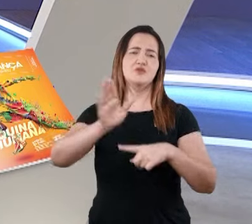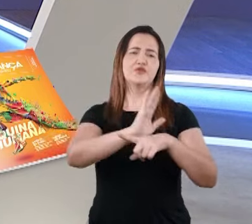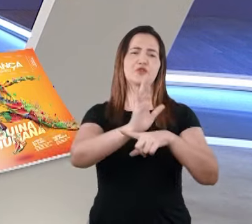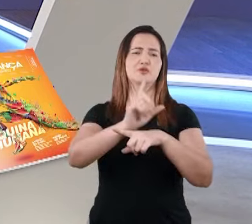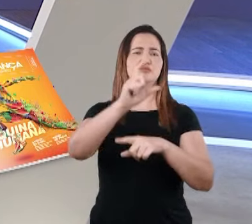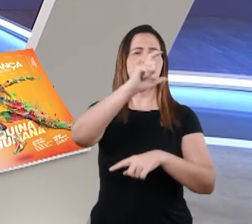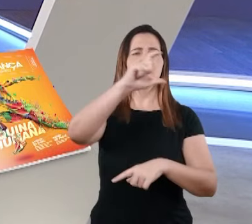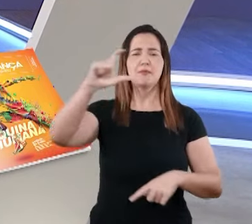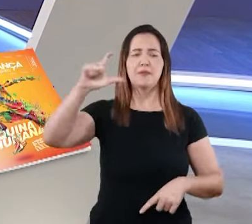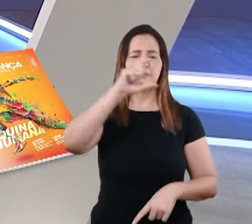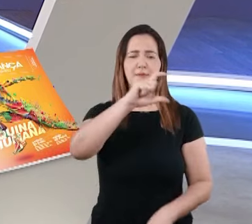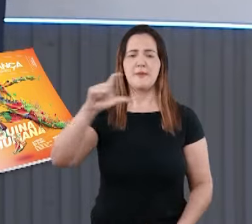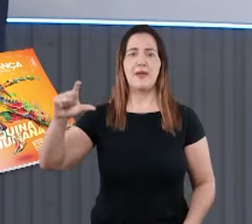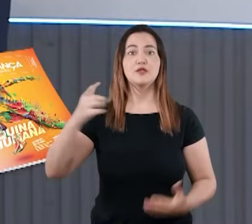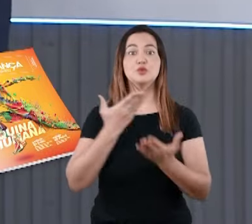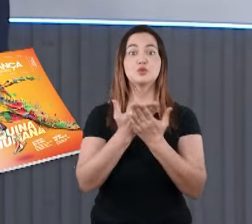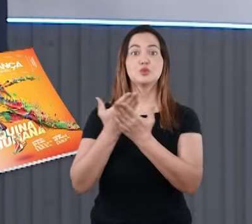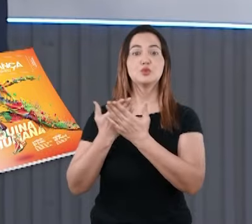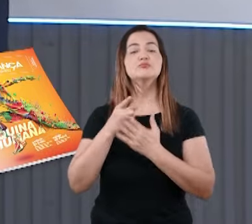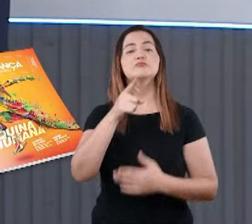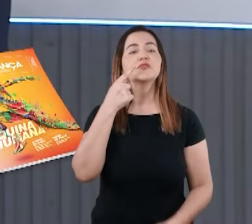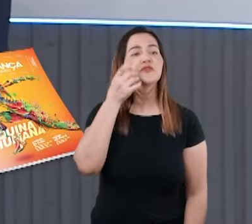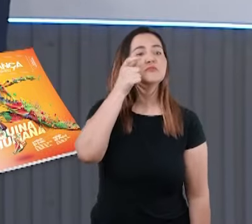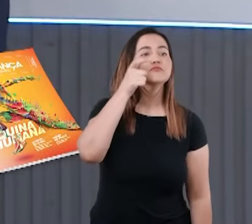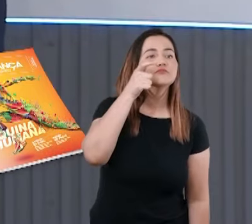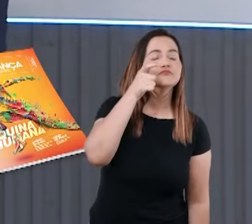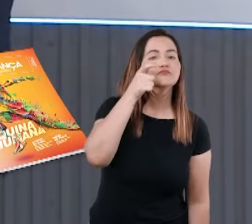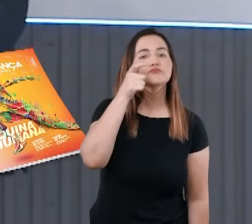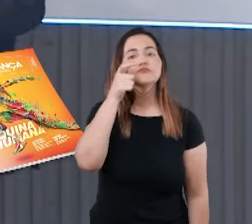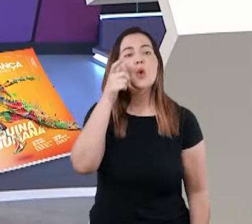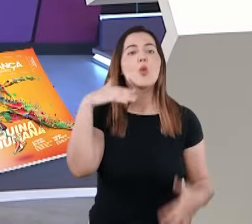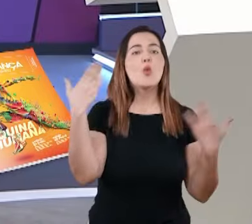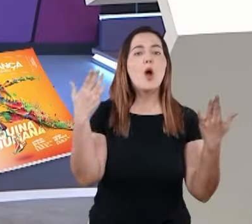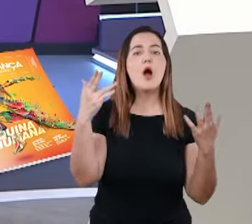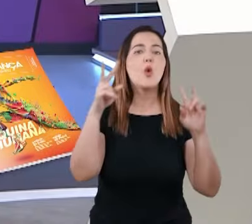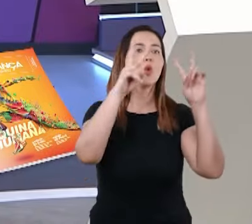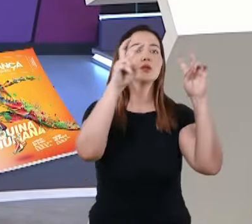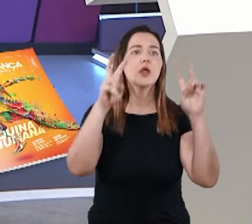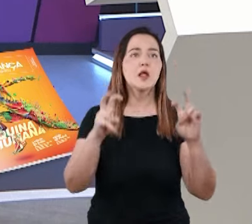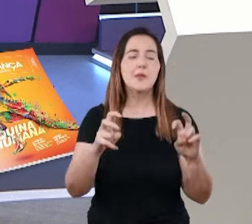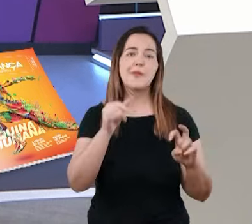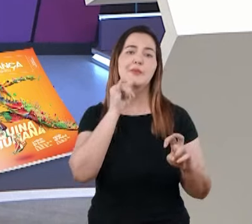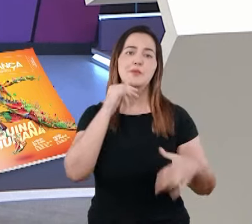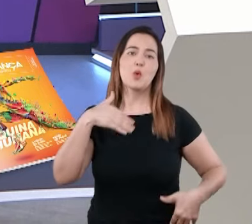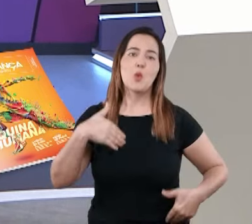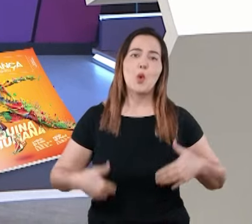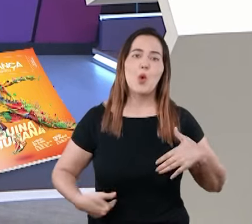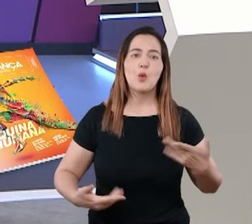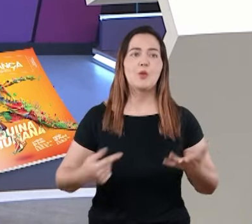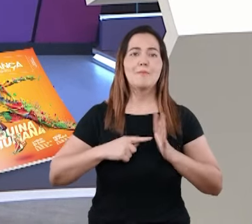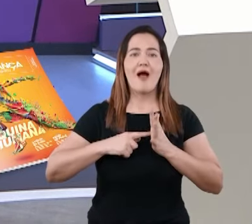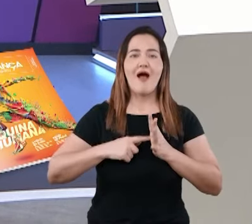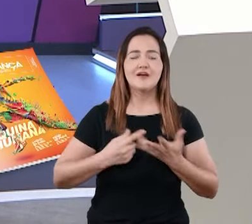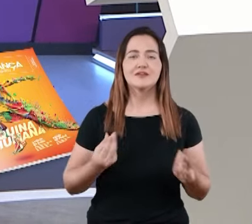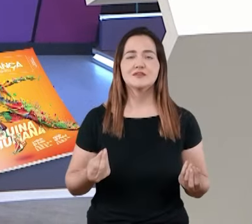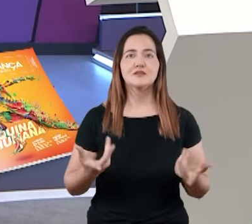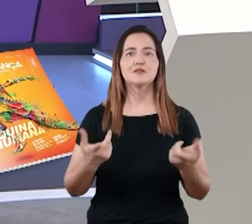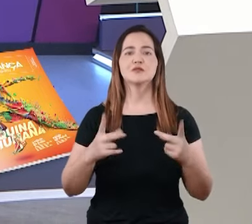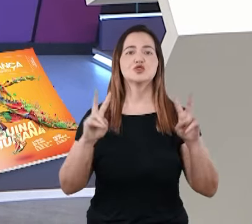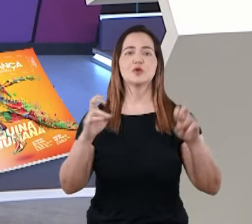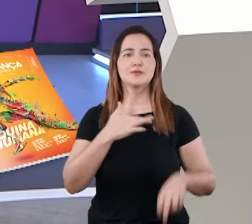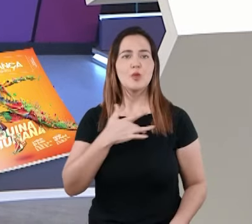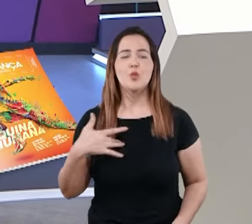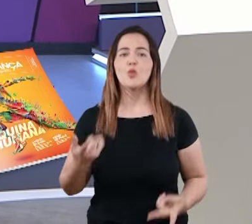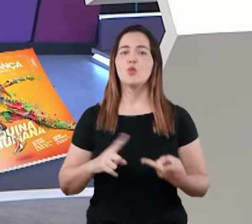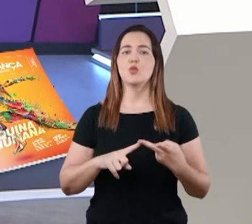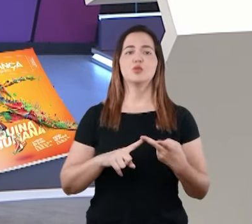vários estudos bíblicos que nós temos à sua disposição. Você escolhe. Você pode escolher a máquina humana ou escolher qualquer outro estudo bíblico. E aí então você